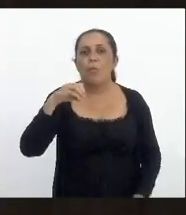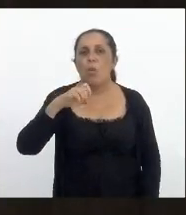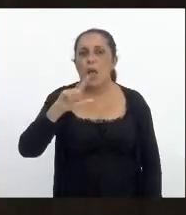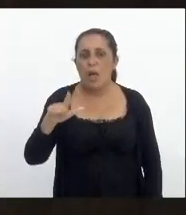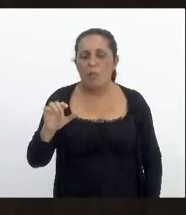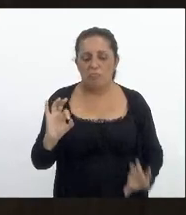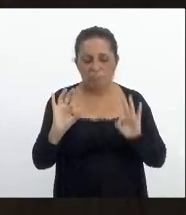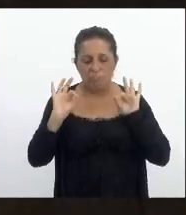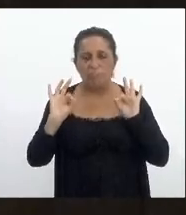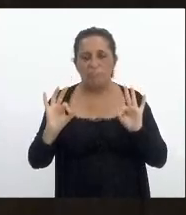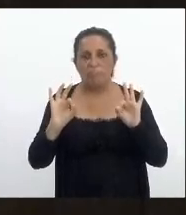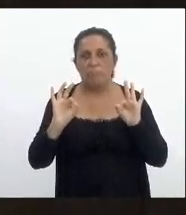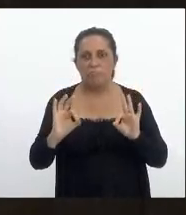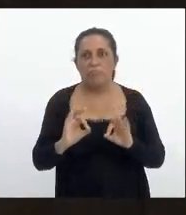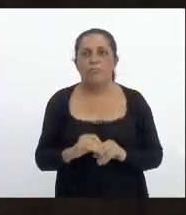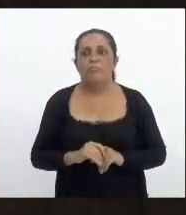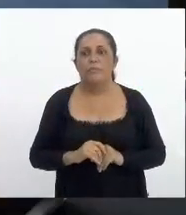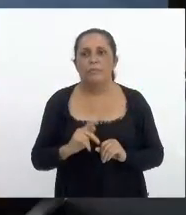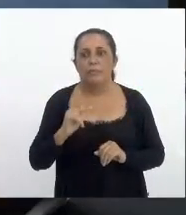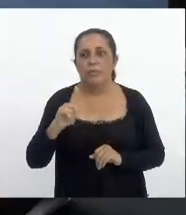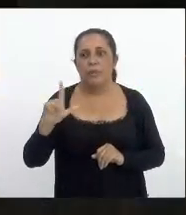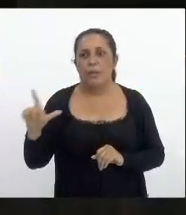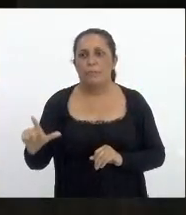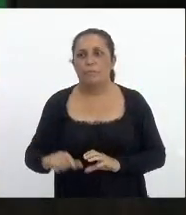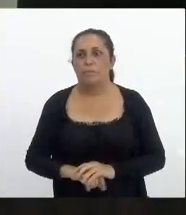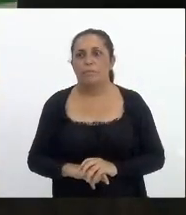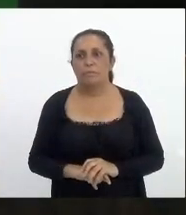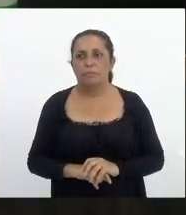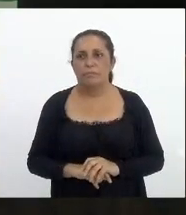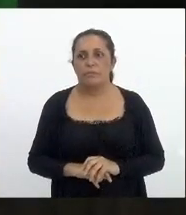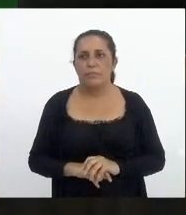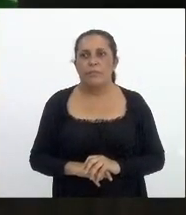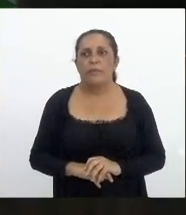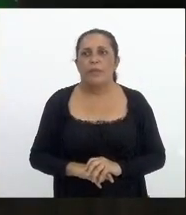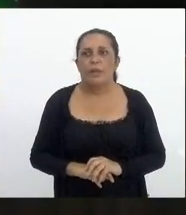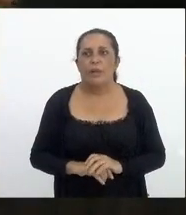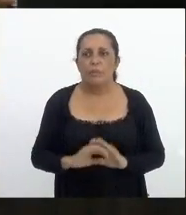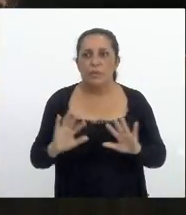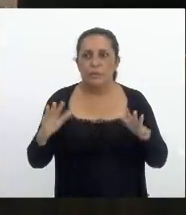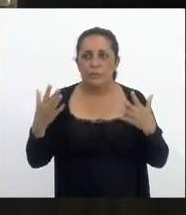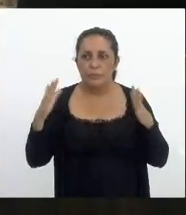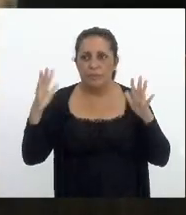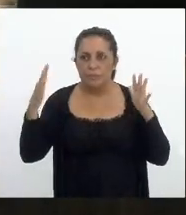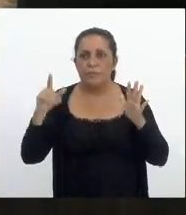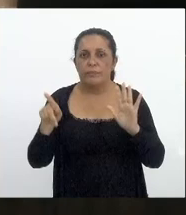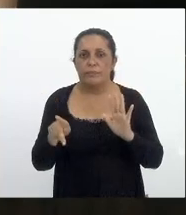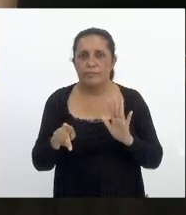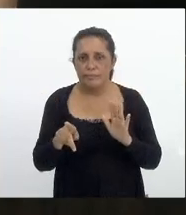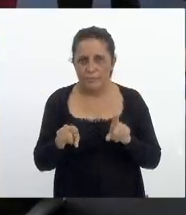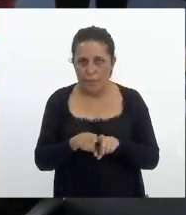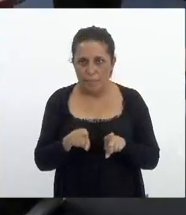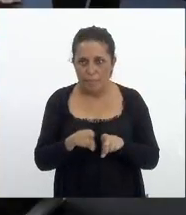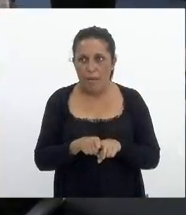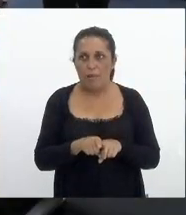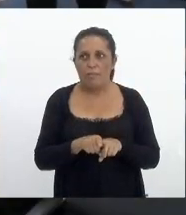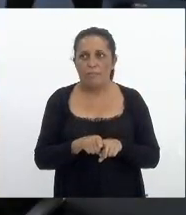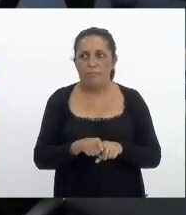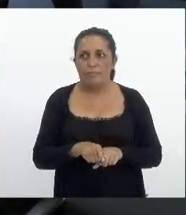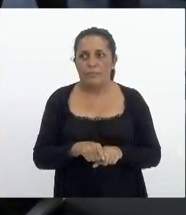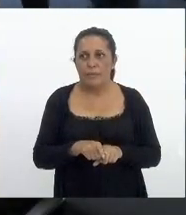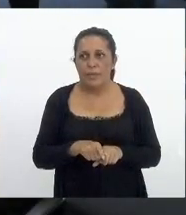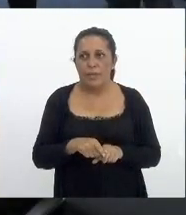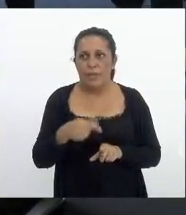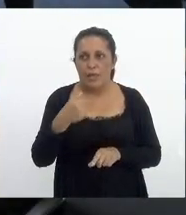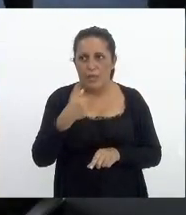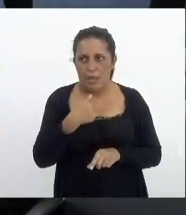propositura deputado Samuel Malafaia elogiando seu projeto antes de mais nada senhora presidente eu